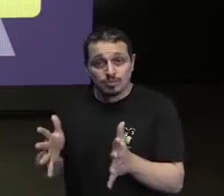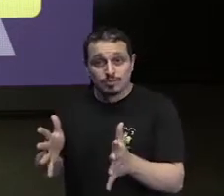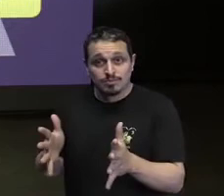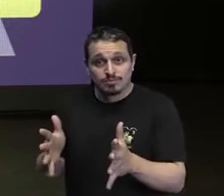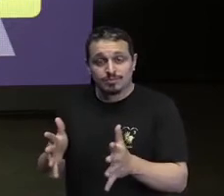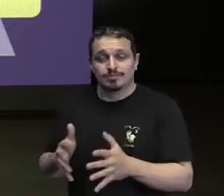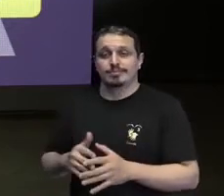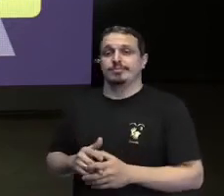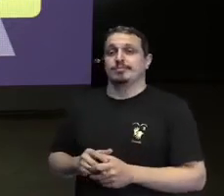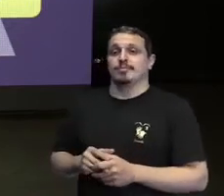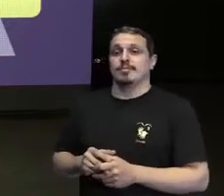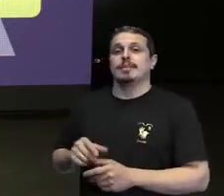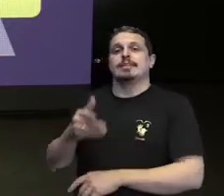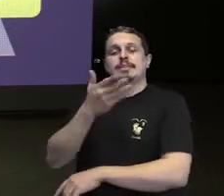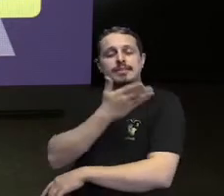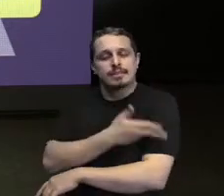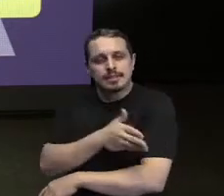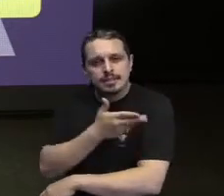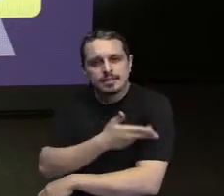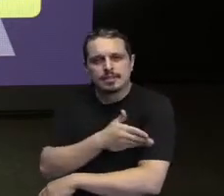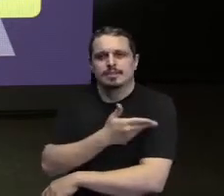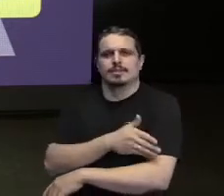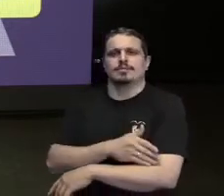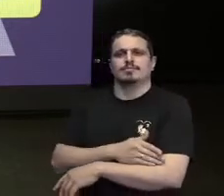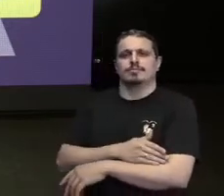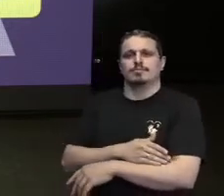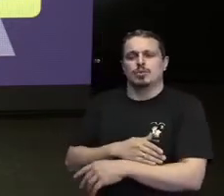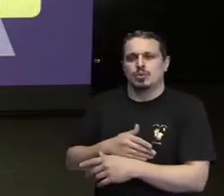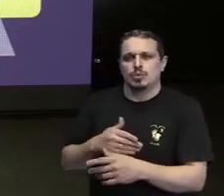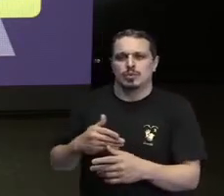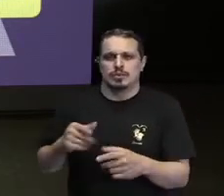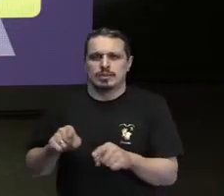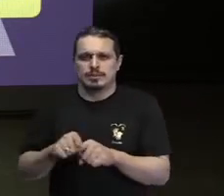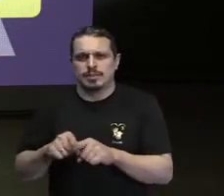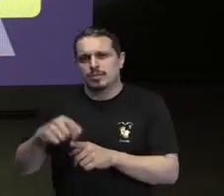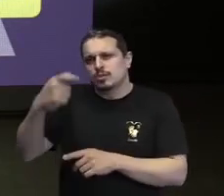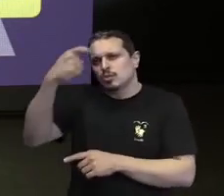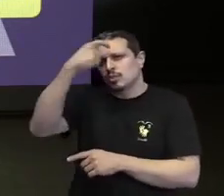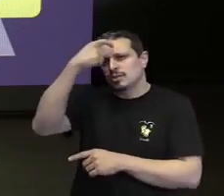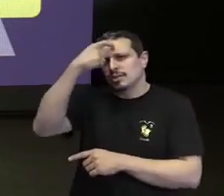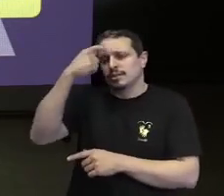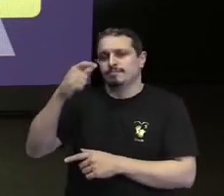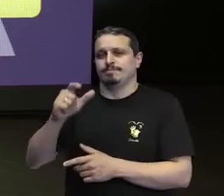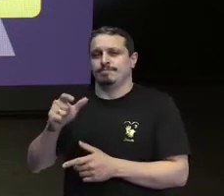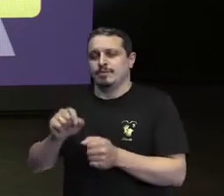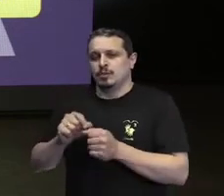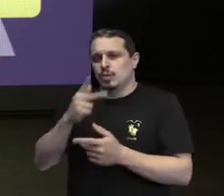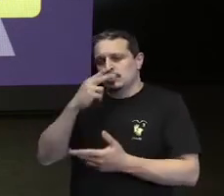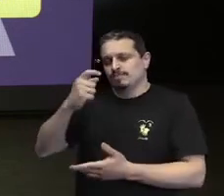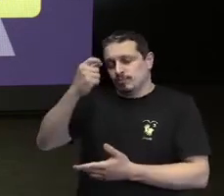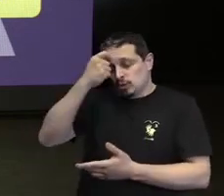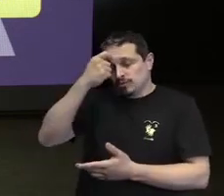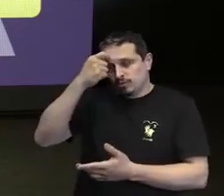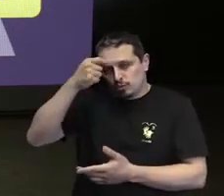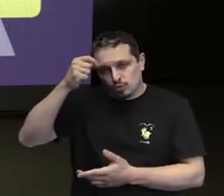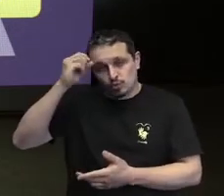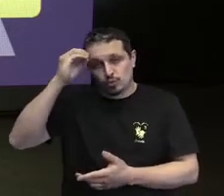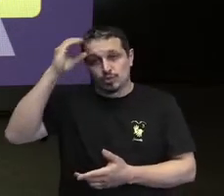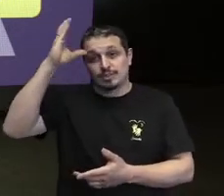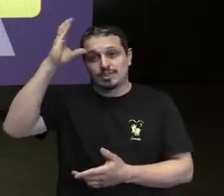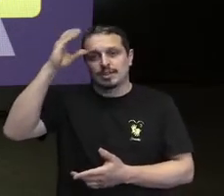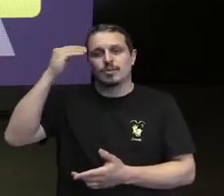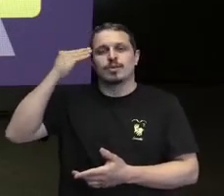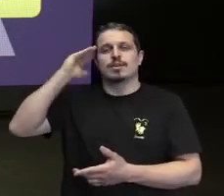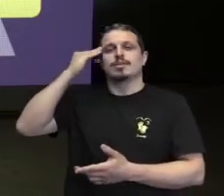treinamentos, inclusive, para vieses inconscientes, para trazer isso à tona, margem prática, para fazer com que de fato